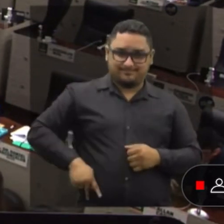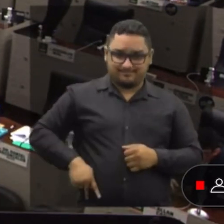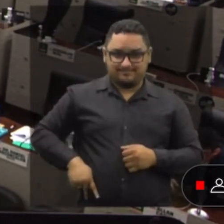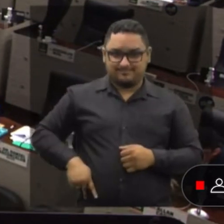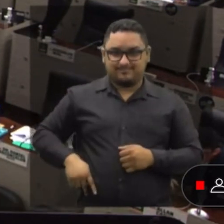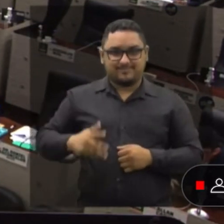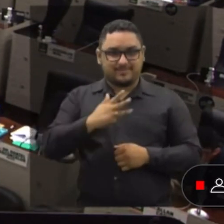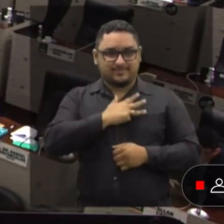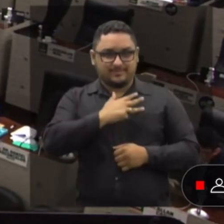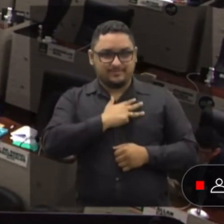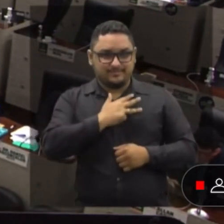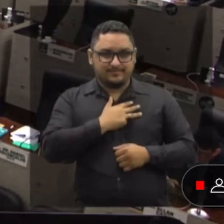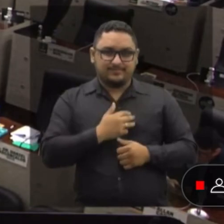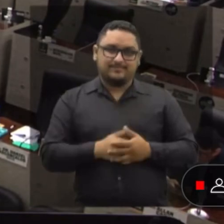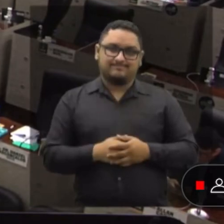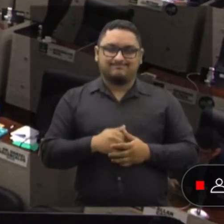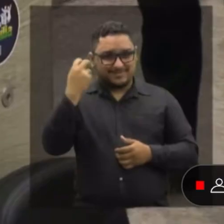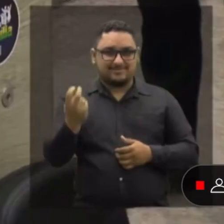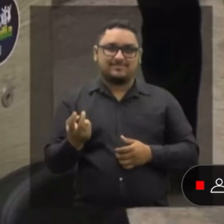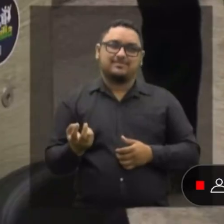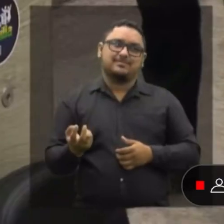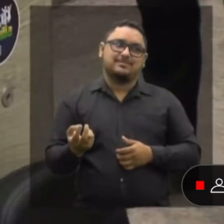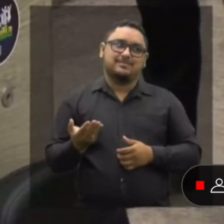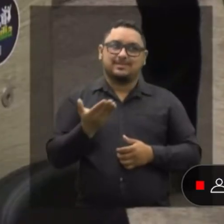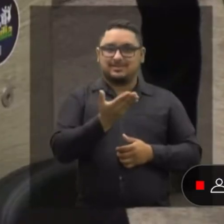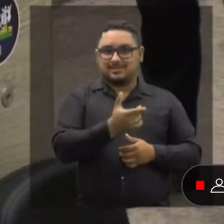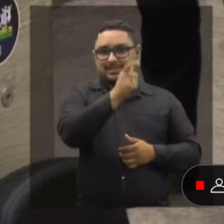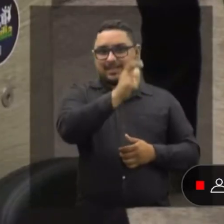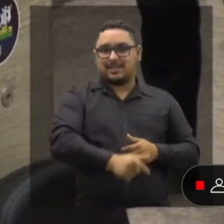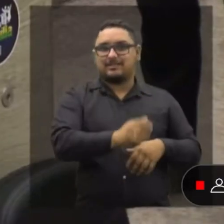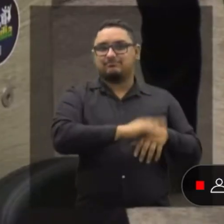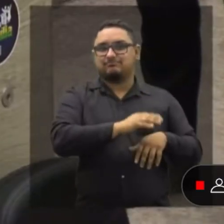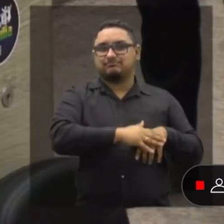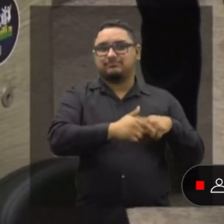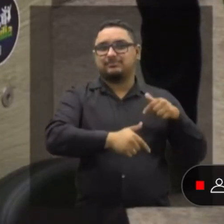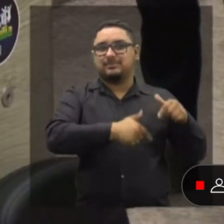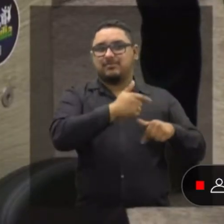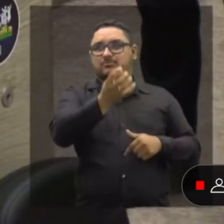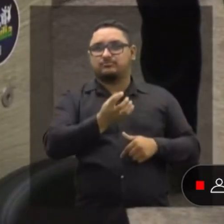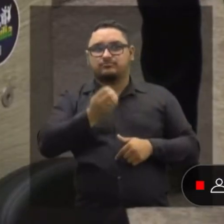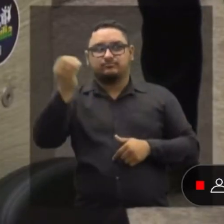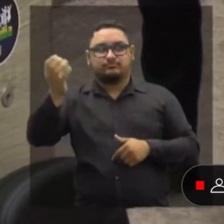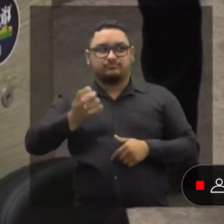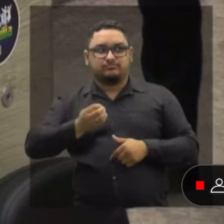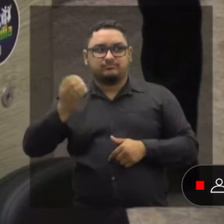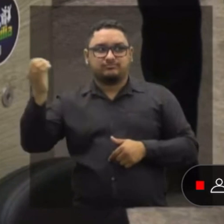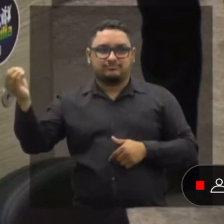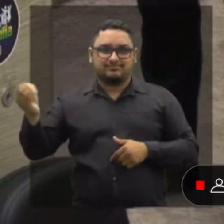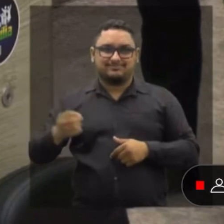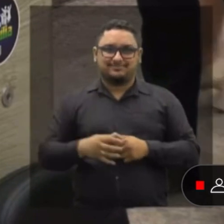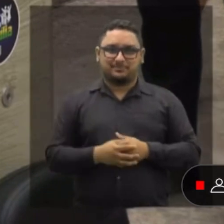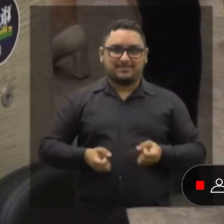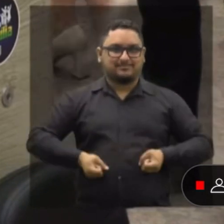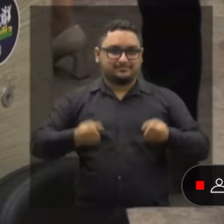Luiz Inácio Lula da Silva. Lastimável o que este senhor tem feito em suas viagens internacionais, gastando bilhões